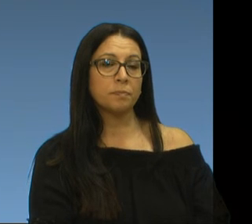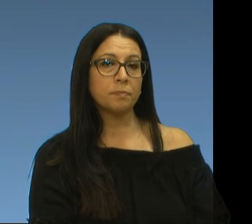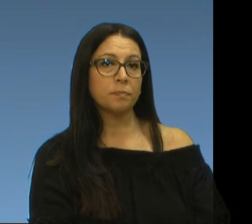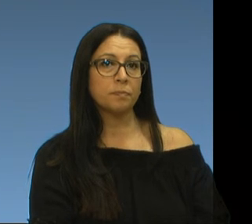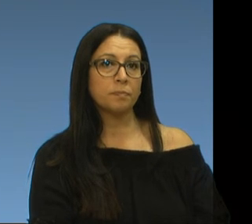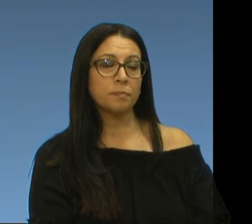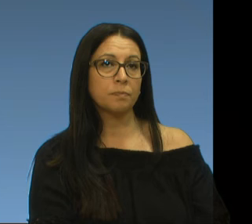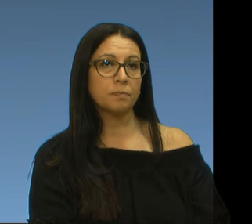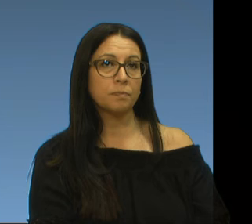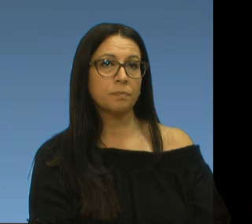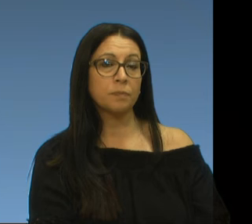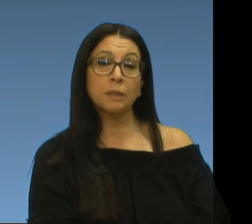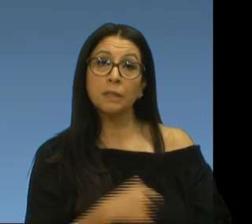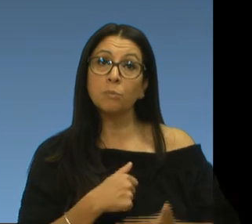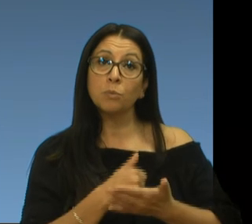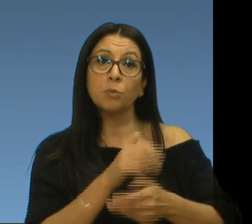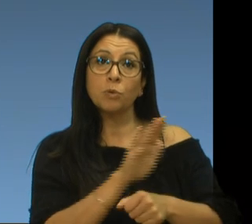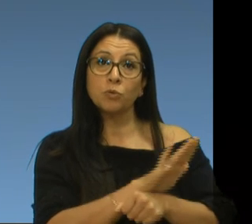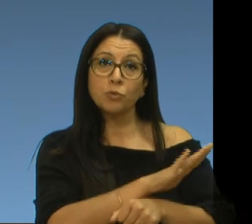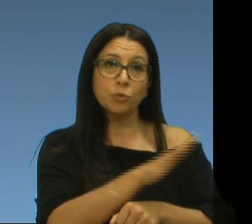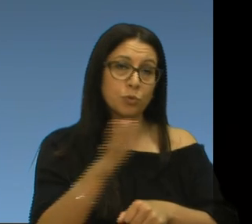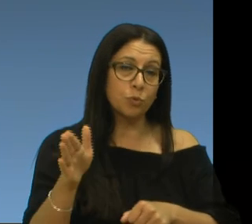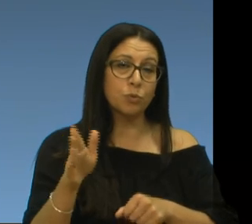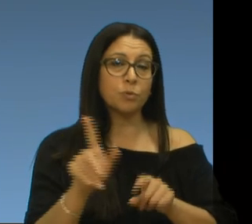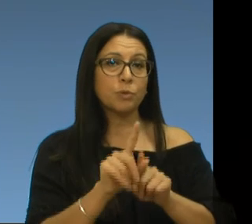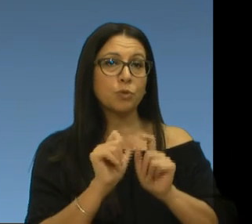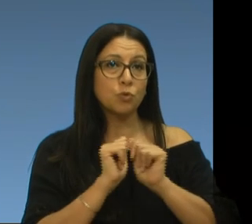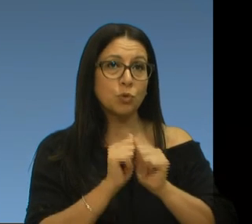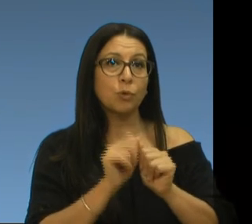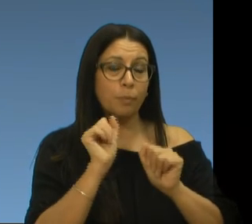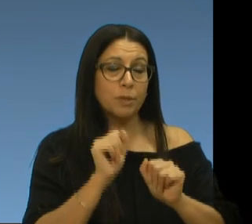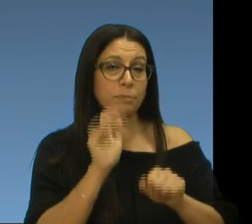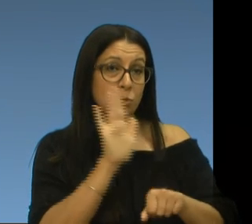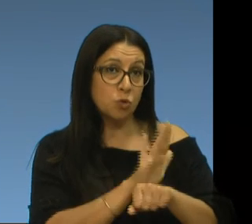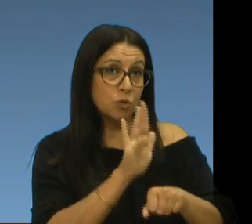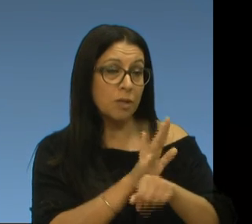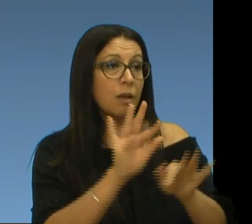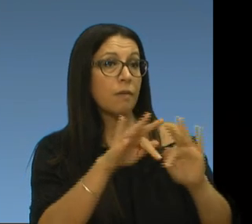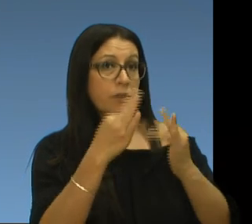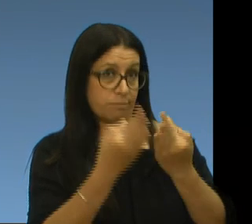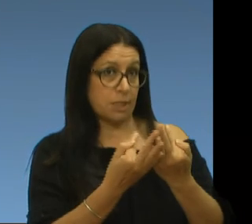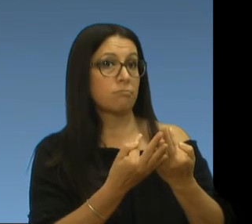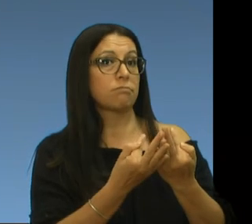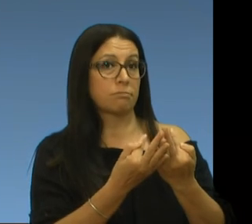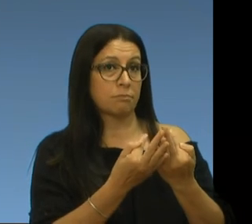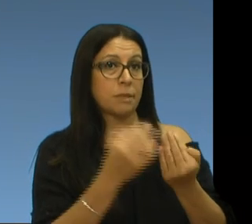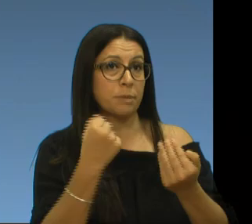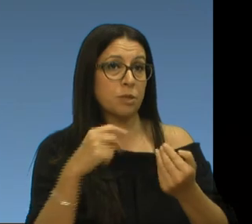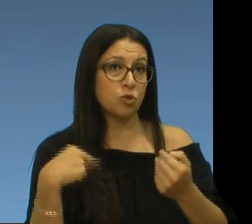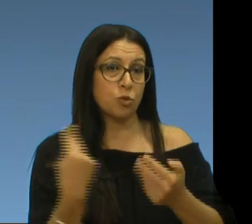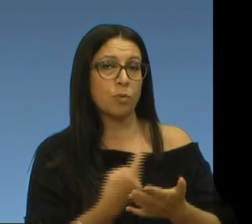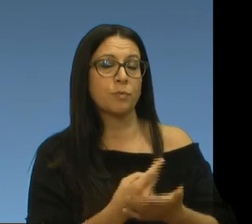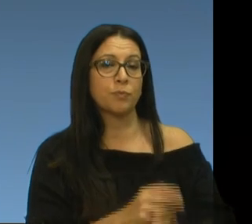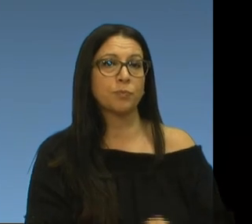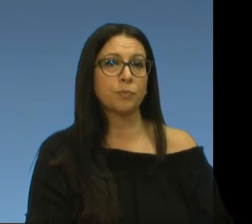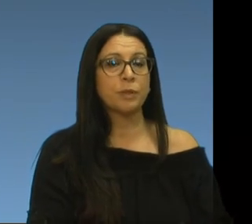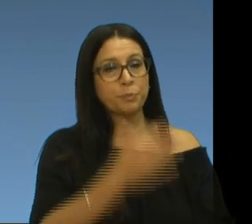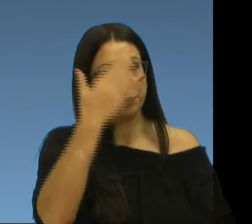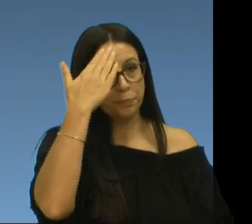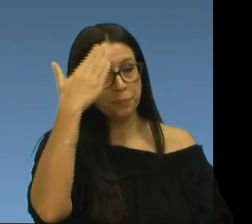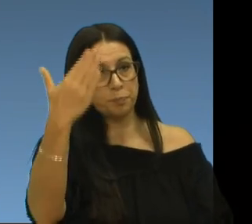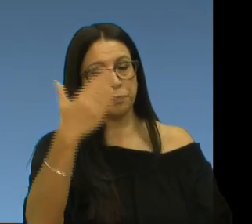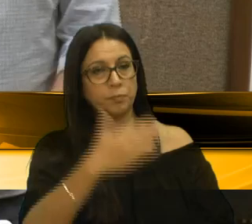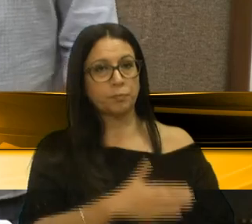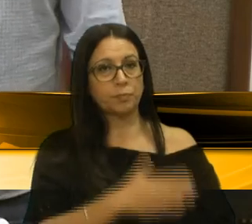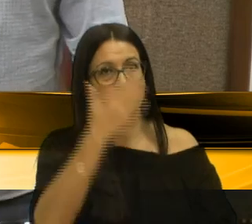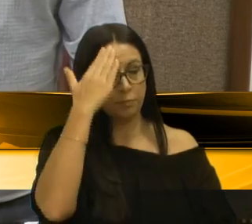Então, gente conta com a ajuda de todos para que juntos possamos ajudar essa família que precisa de nós. Muito obrigada.